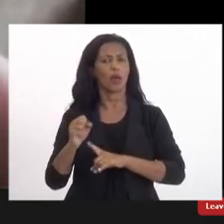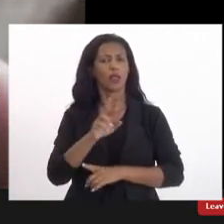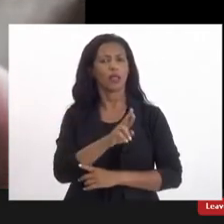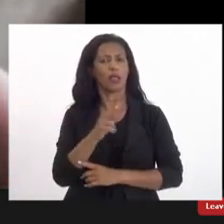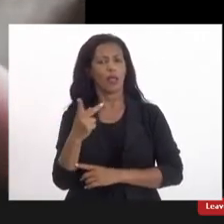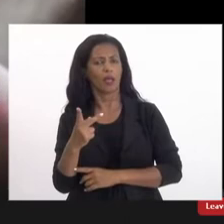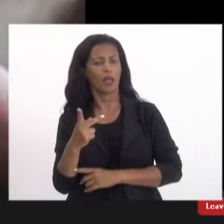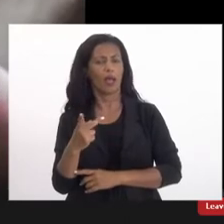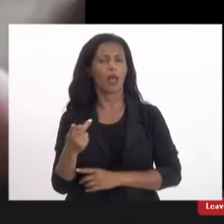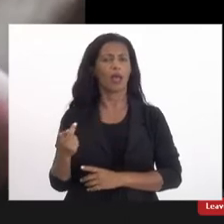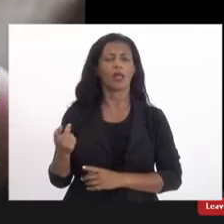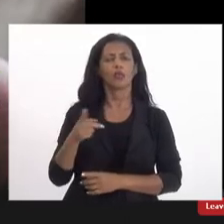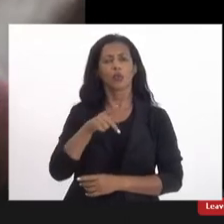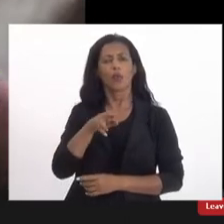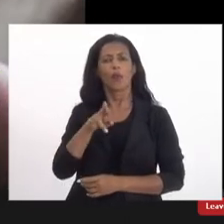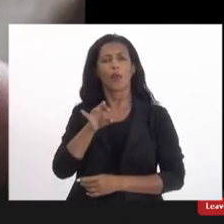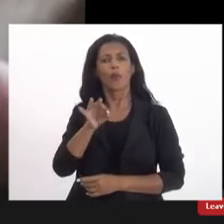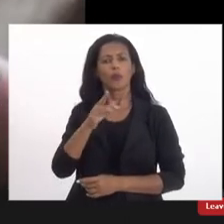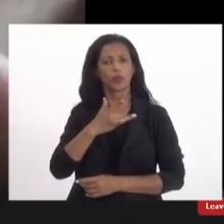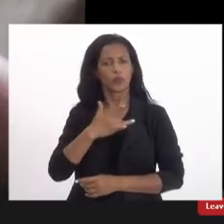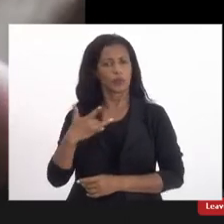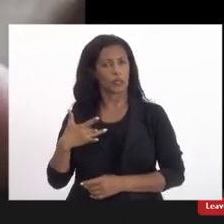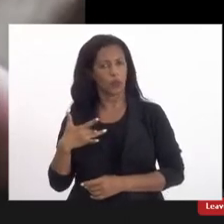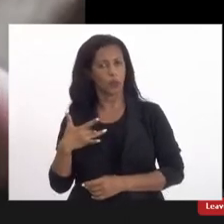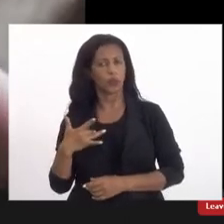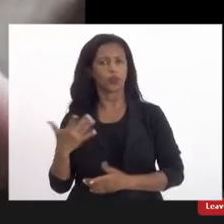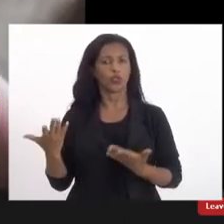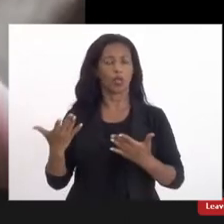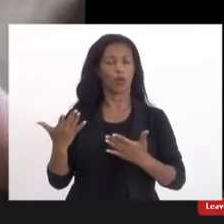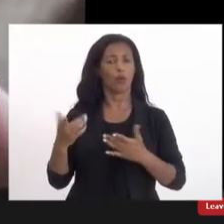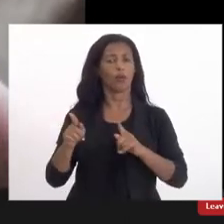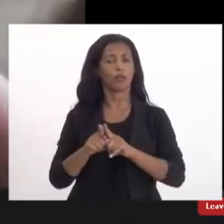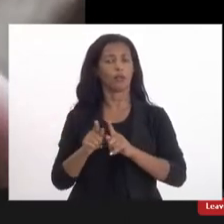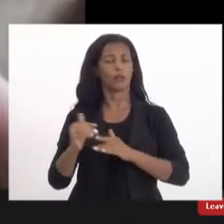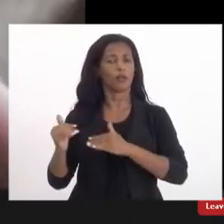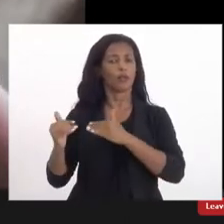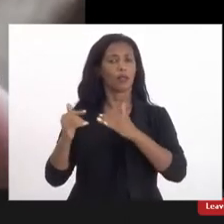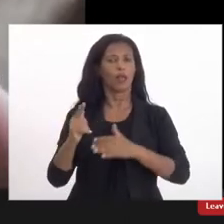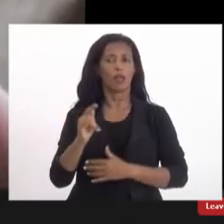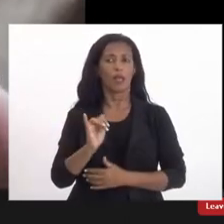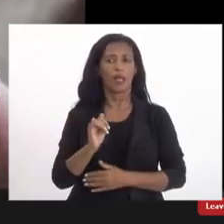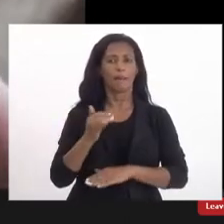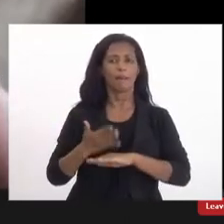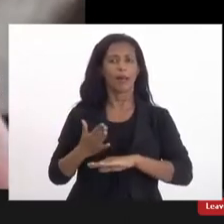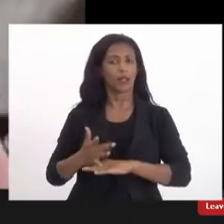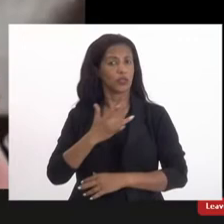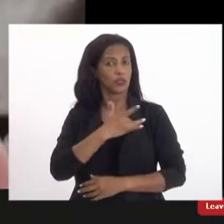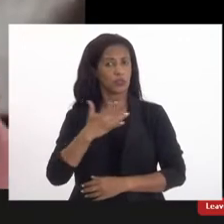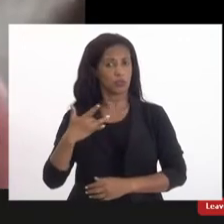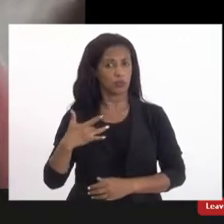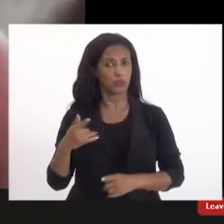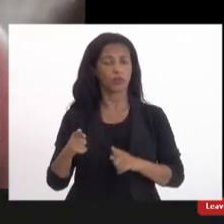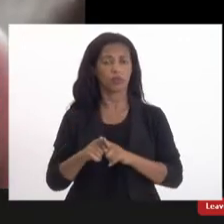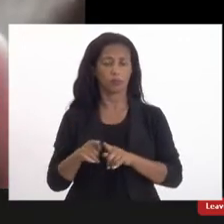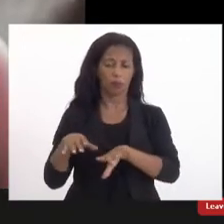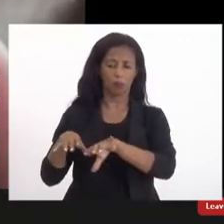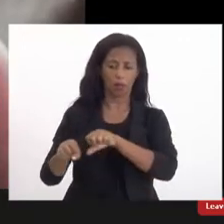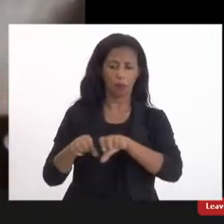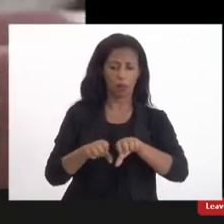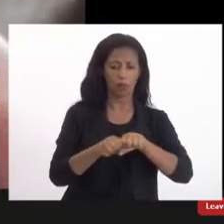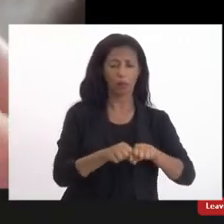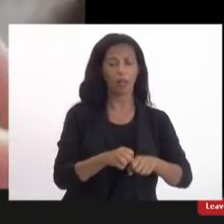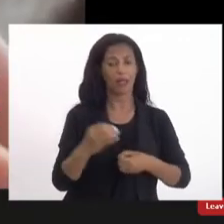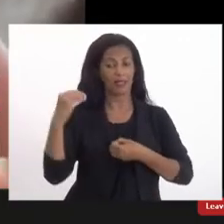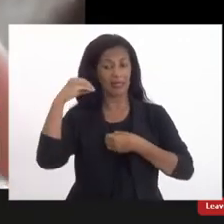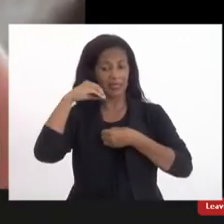saúde e atualmente estou me fazendo uma graduação em práticas integrativas em saúde e aí eu